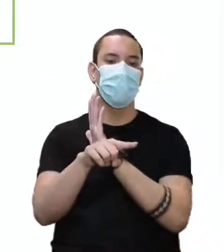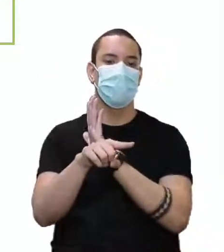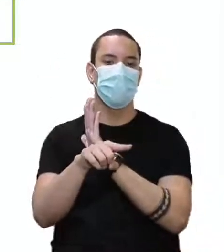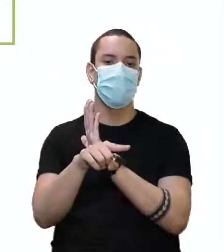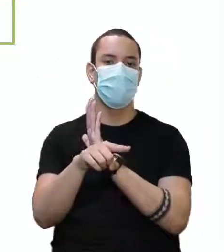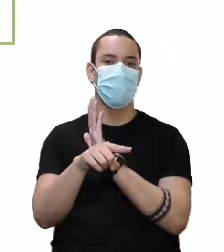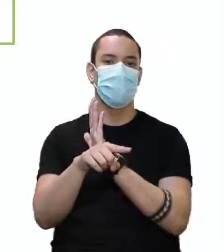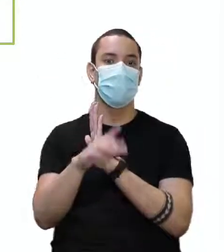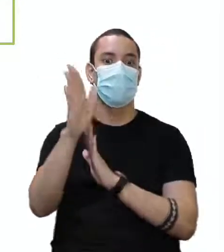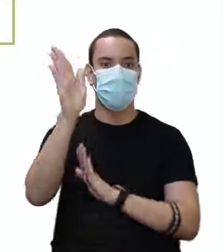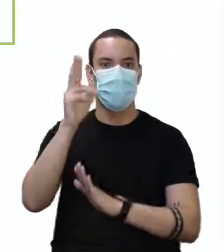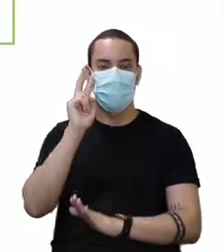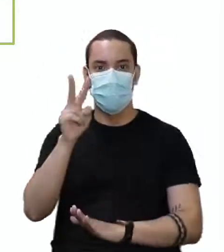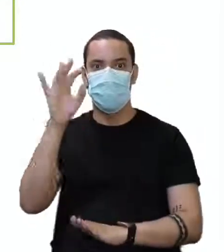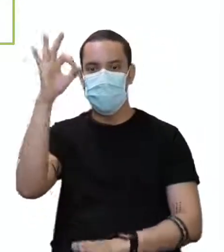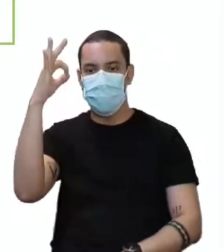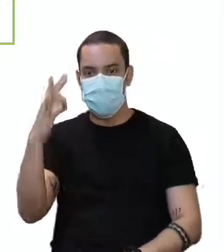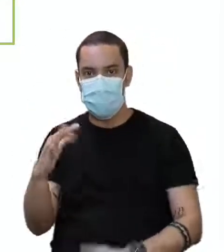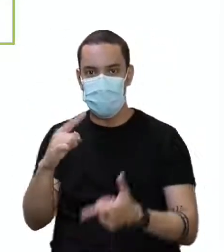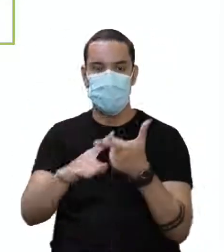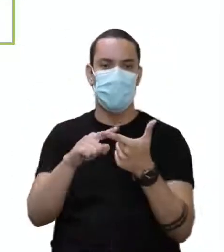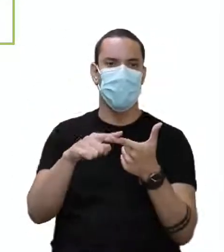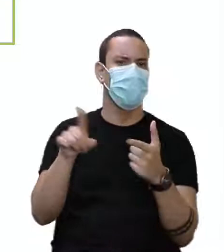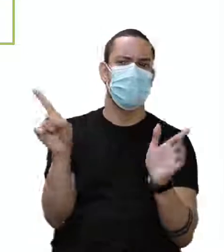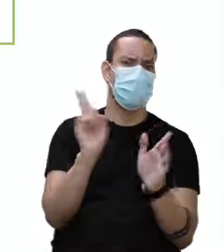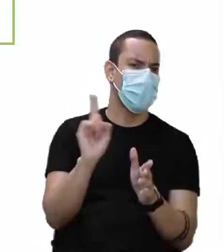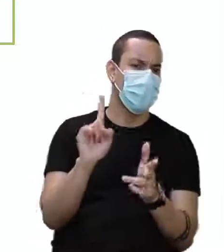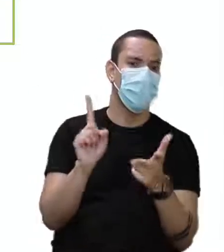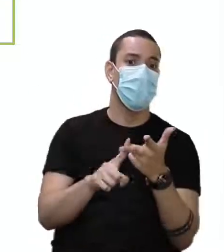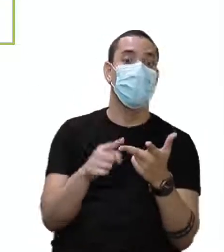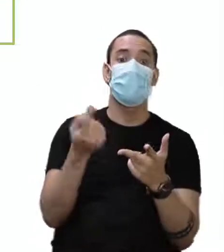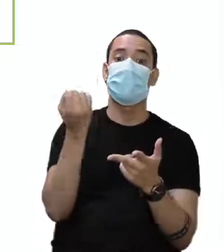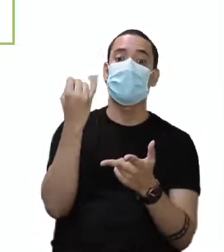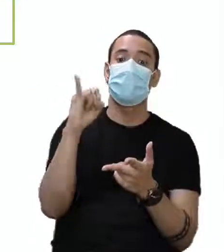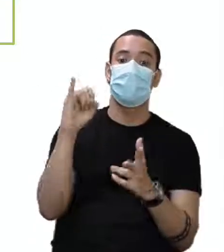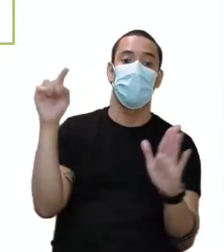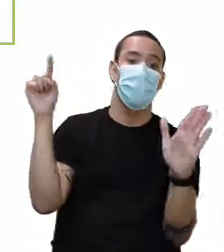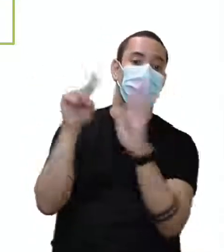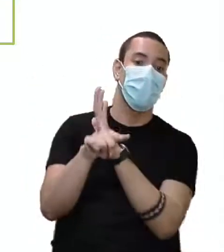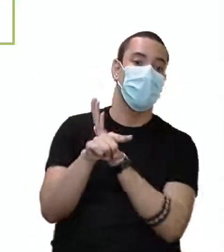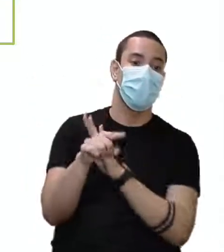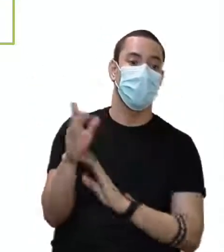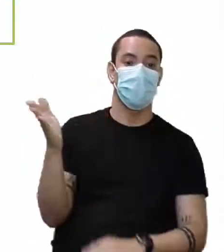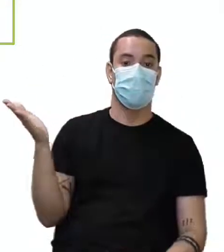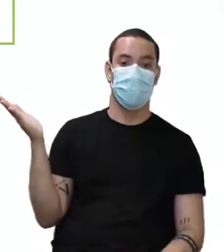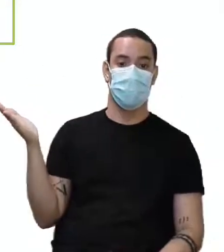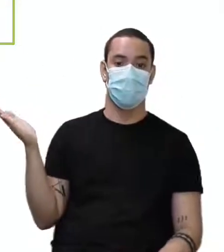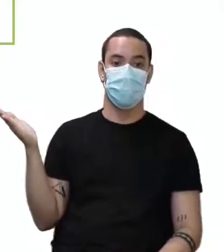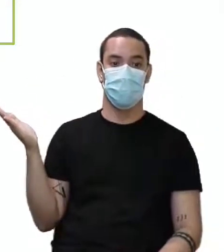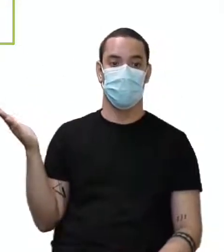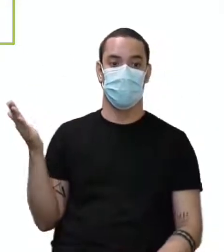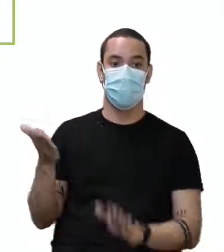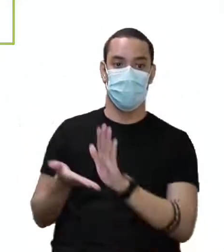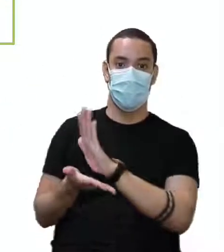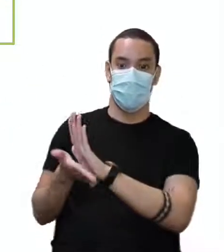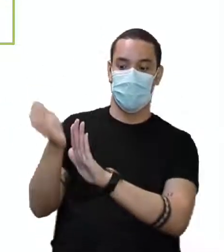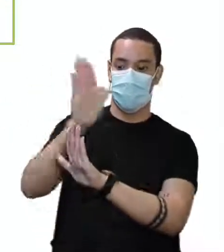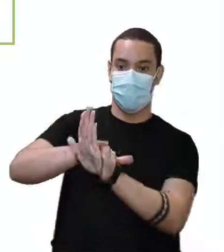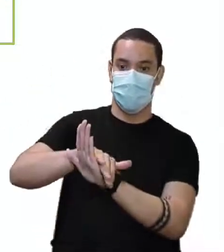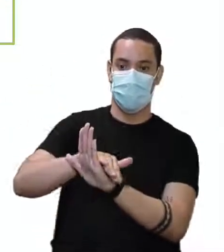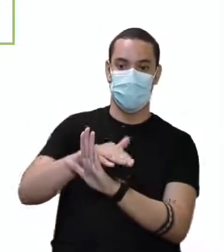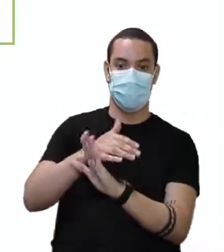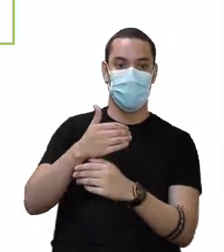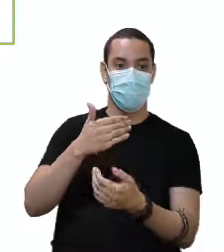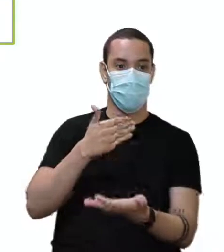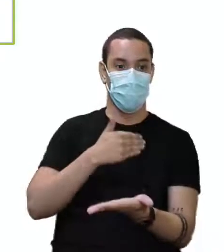afirmação, já vi negação, que eu preciso colocar o not. E se fosse para perguntar, quem vem na frente? Eu já aprendi que em inglês a